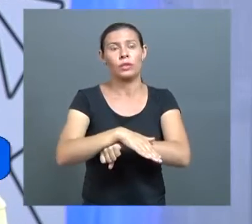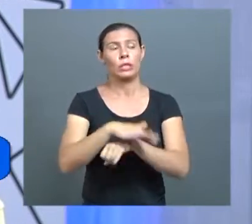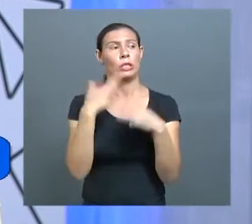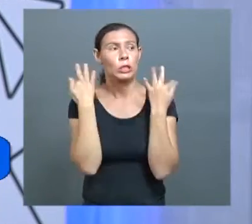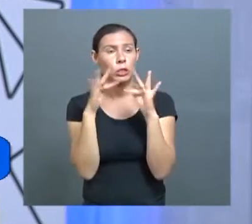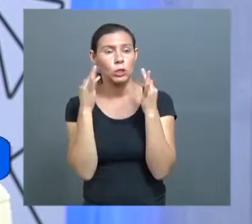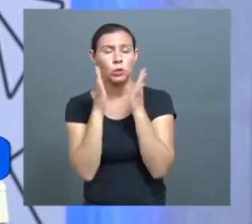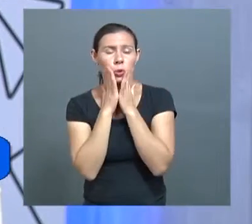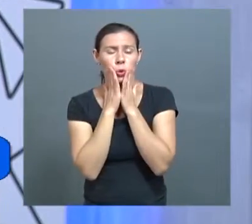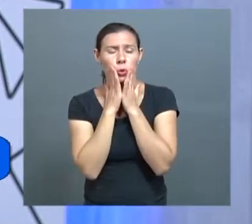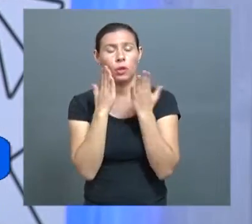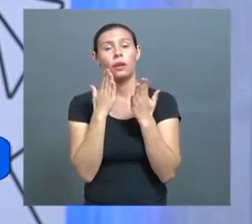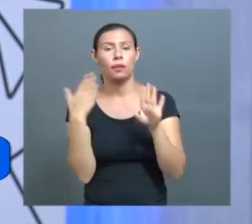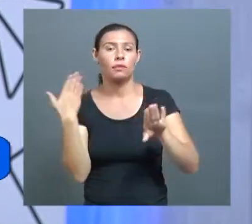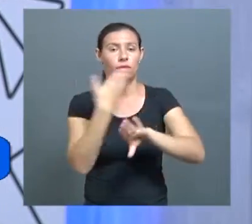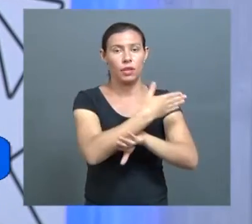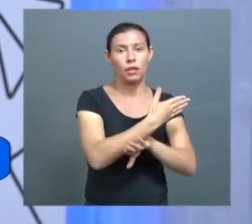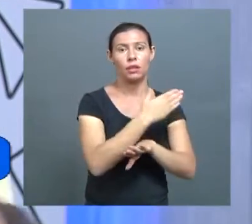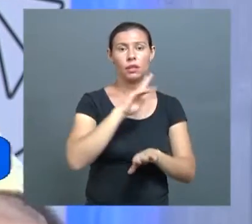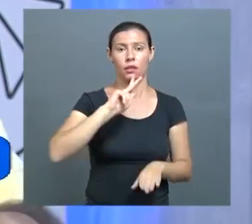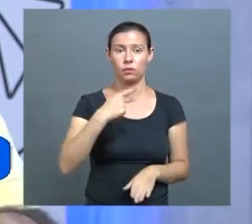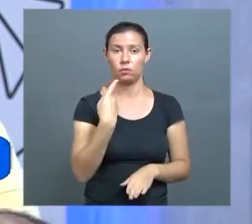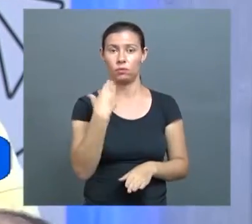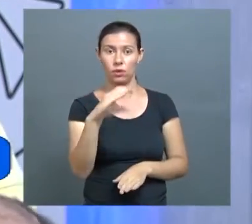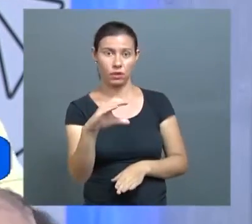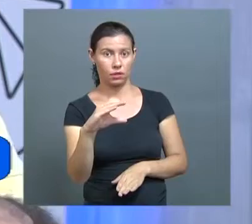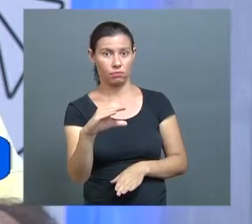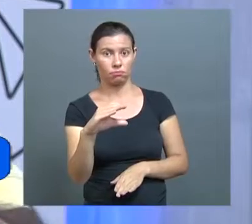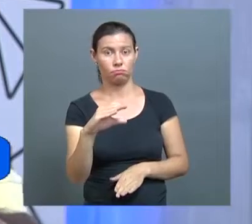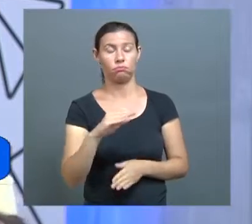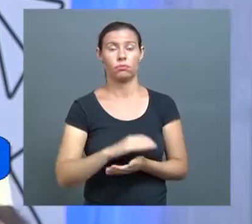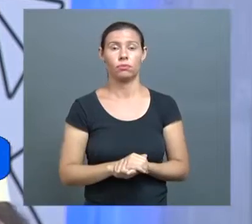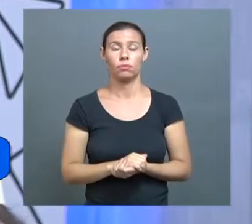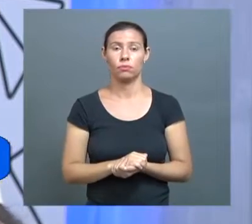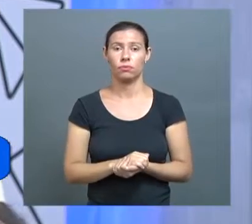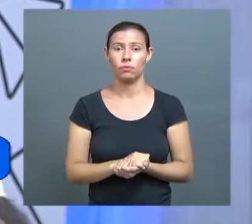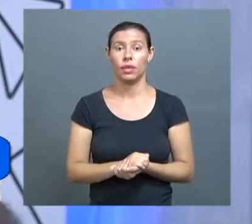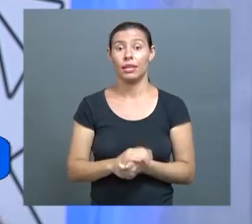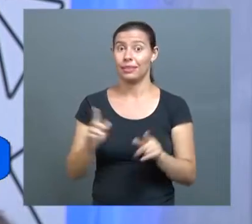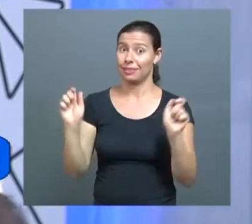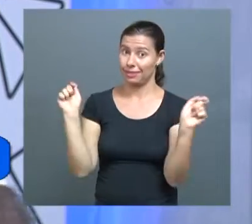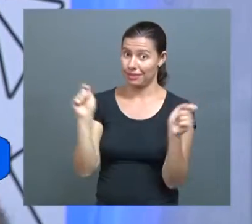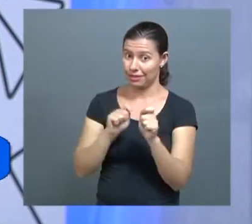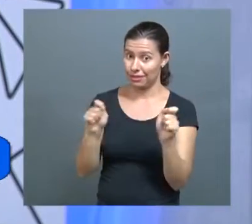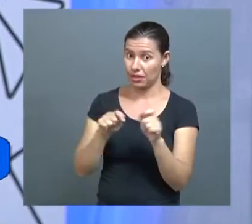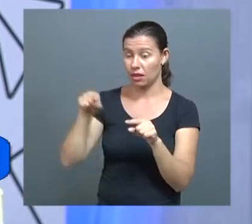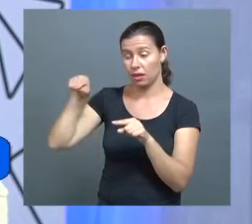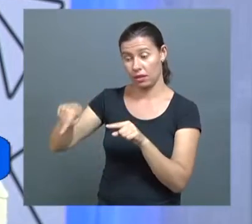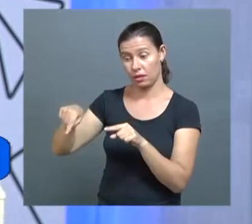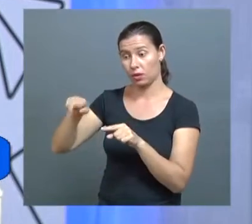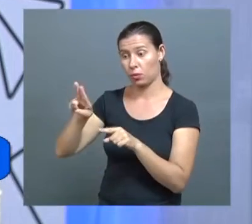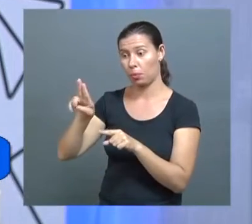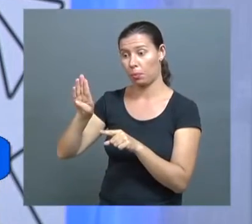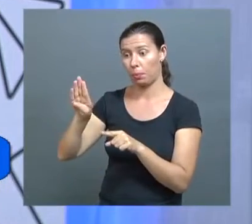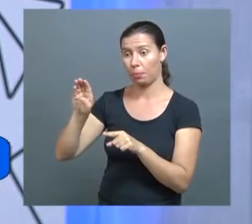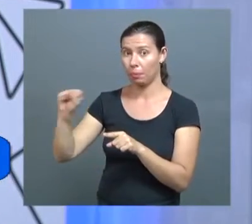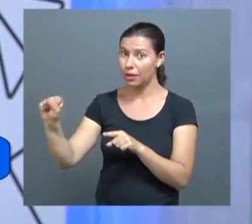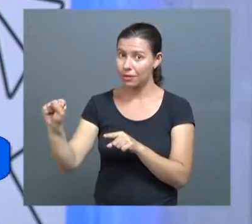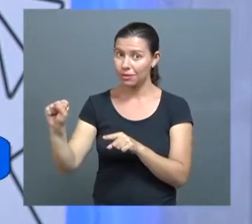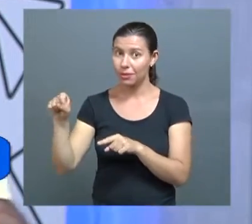odontologia. Essa dor de dente poderia muito bem ser cuidada pela UBS. Mas, a UBS funciona